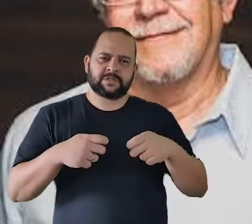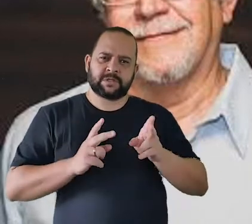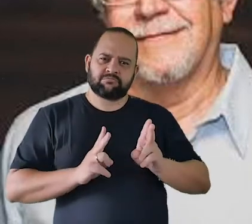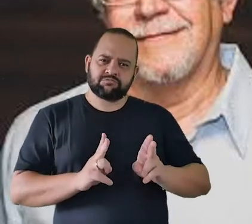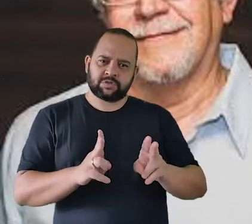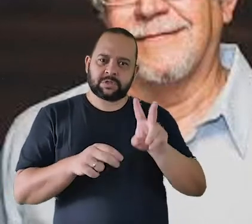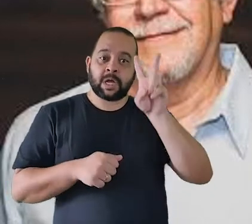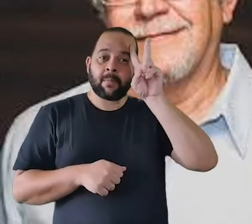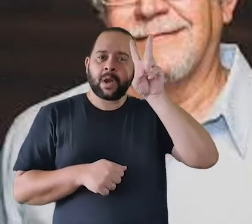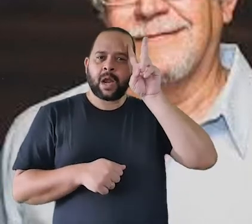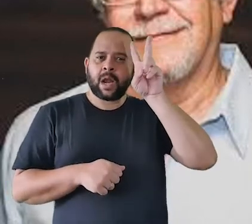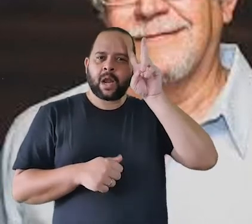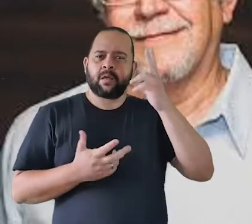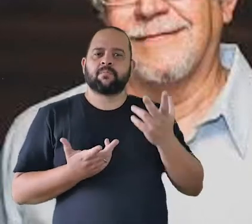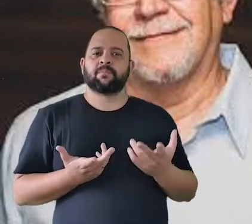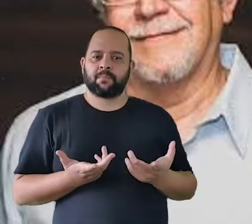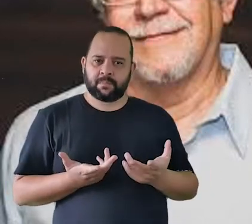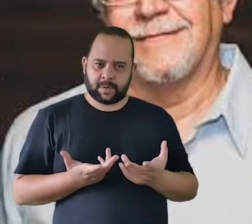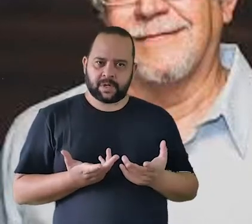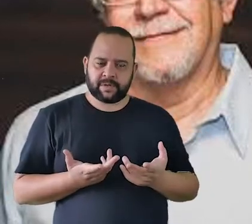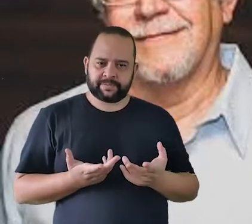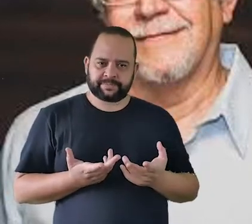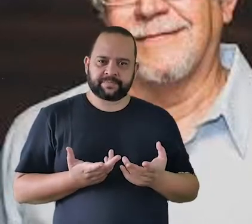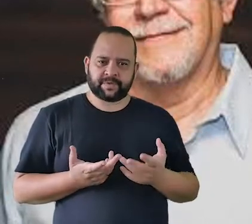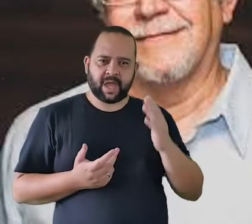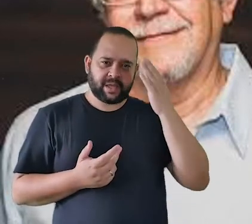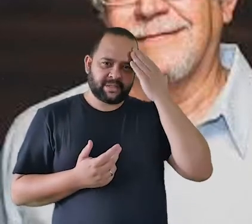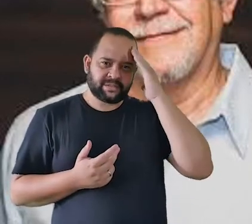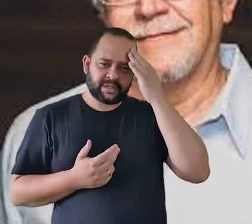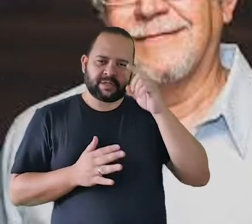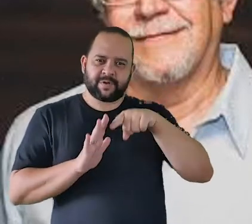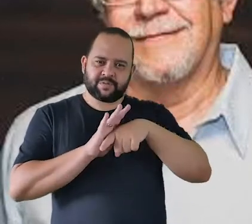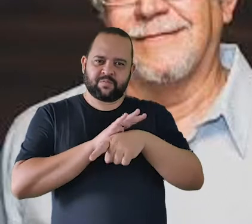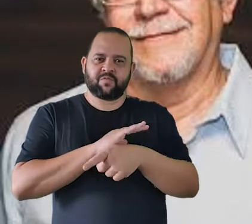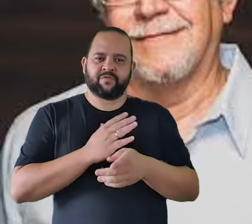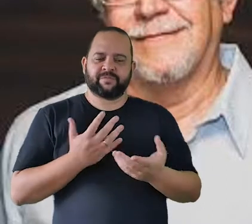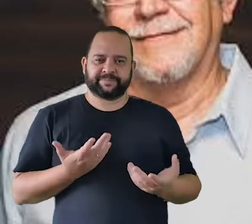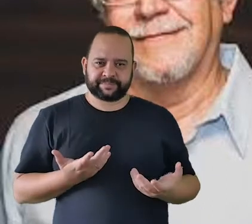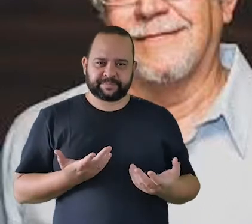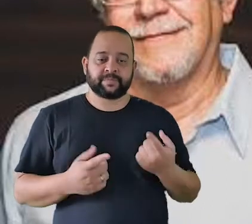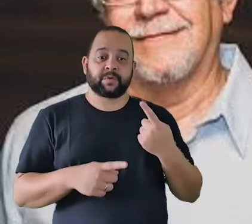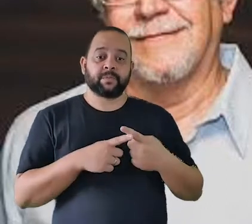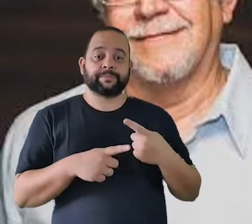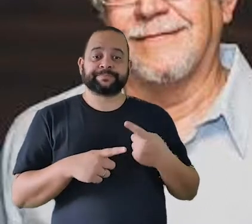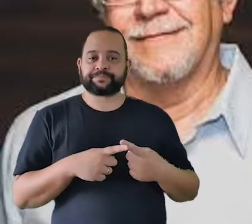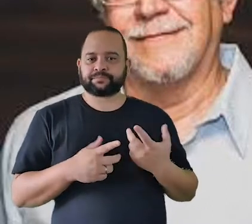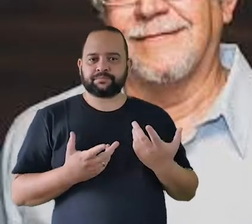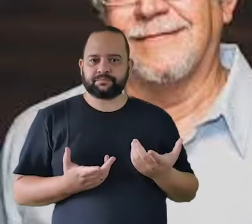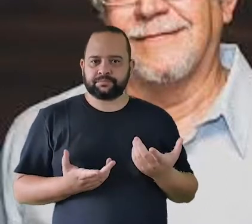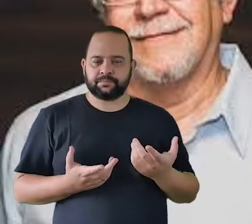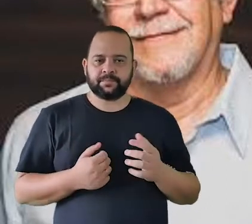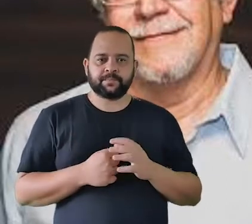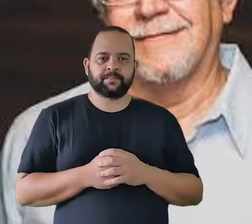mais lembrar e conquistar, reconquistar esse repertório para nós mesmos. Ele foi